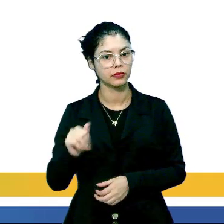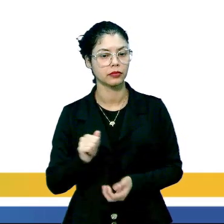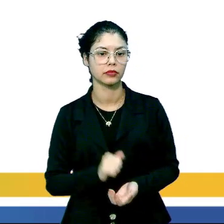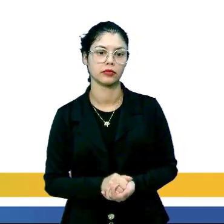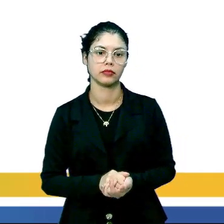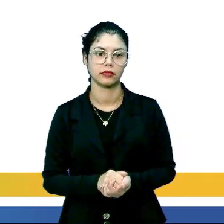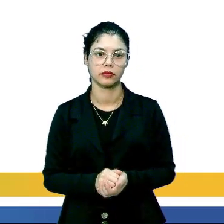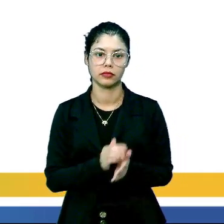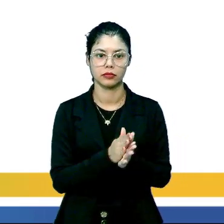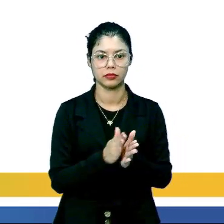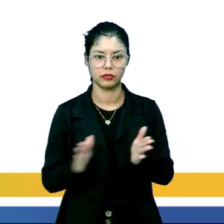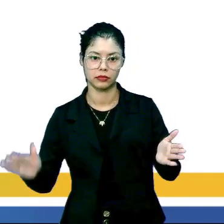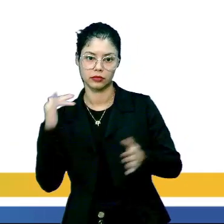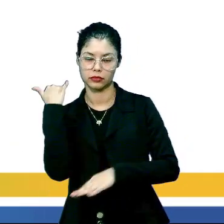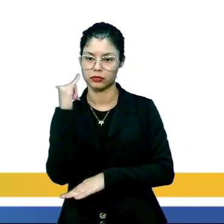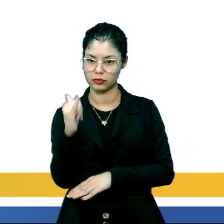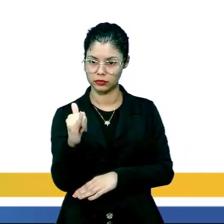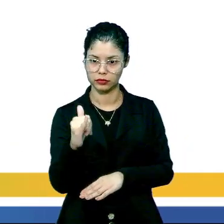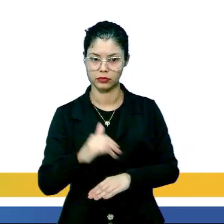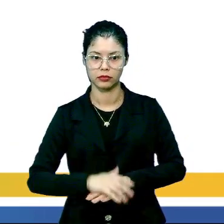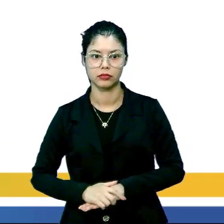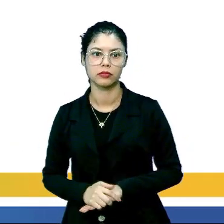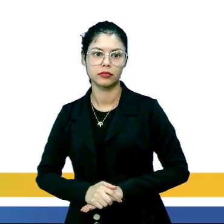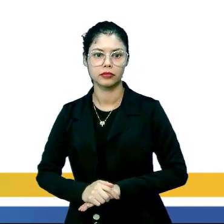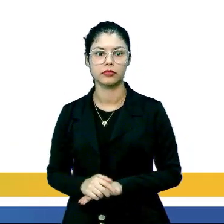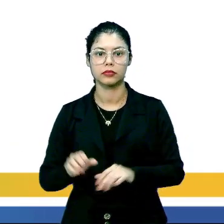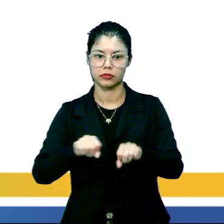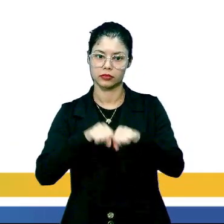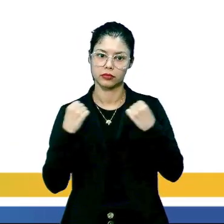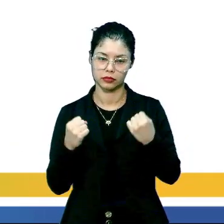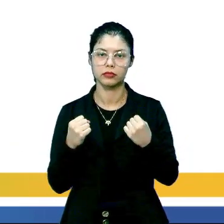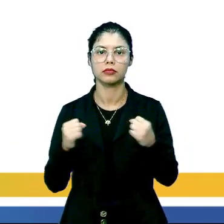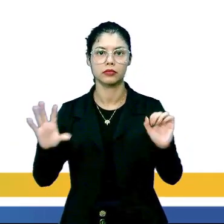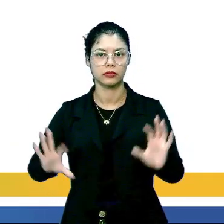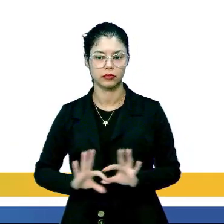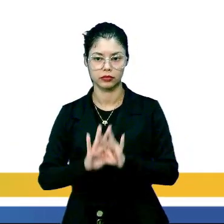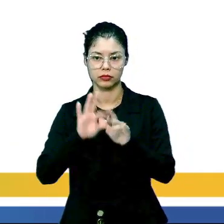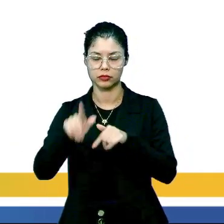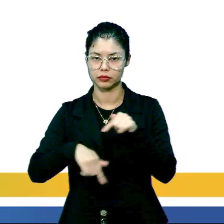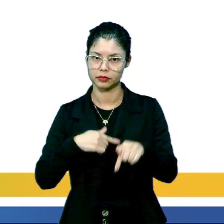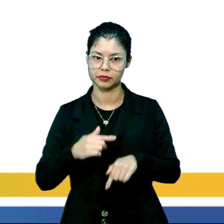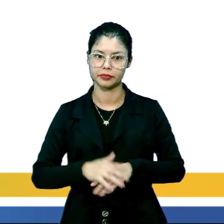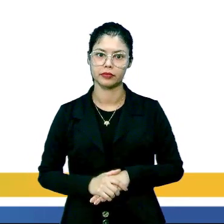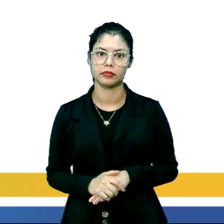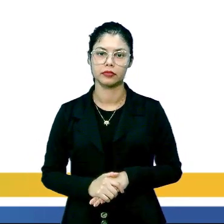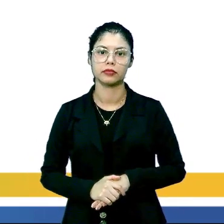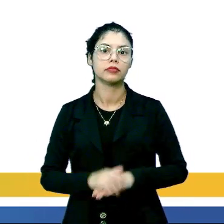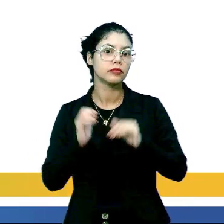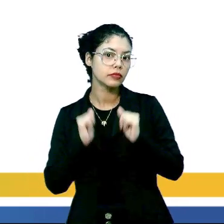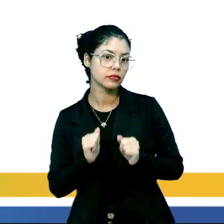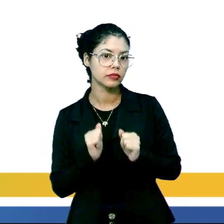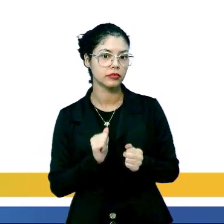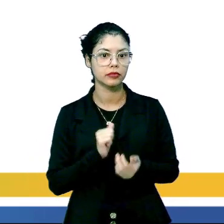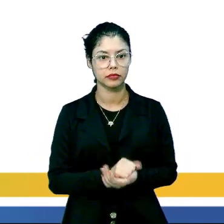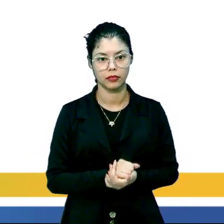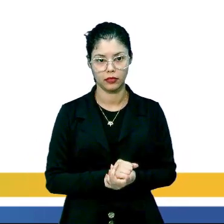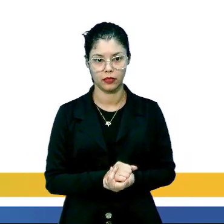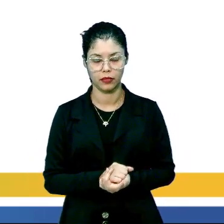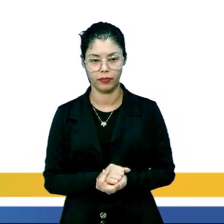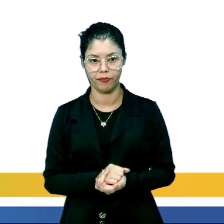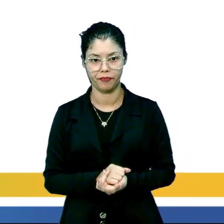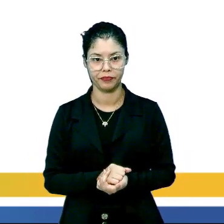-vida, letra D, decaimento eletrônico e letra E, quebra de ligação química. Nós podemos eliminar, então,